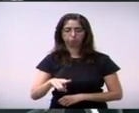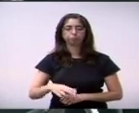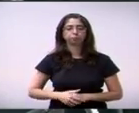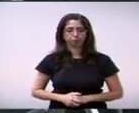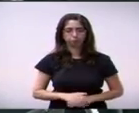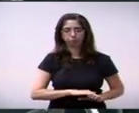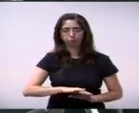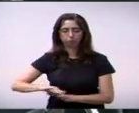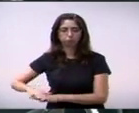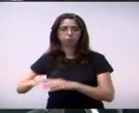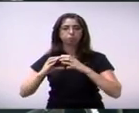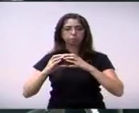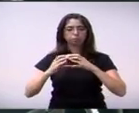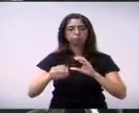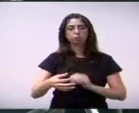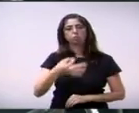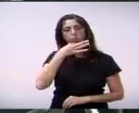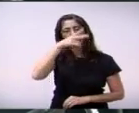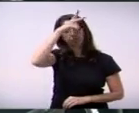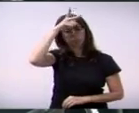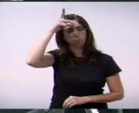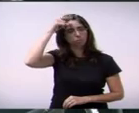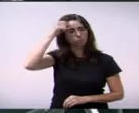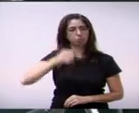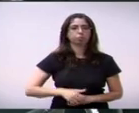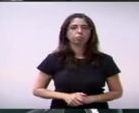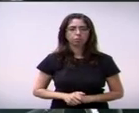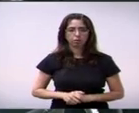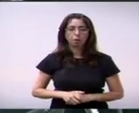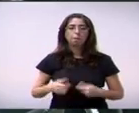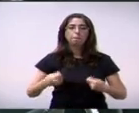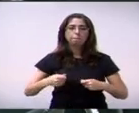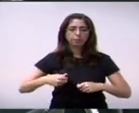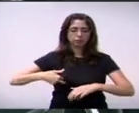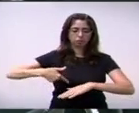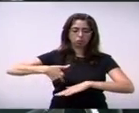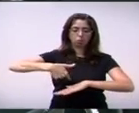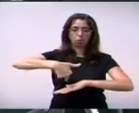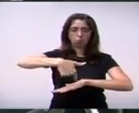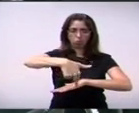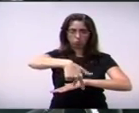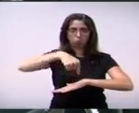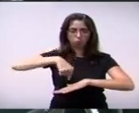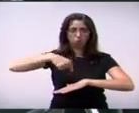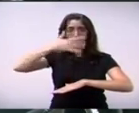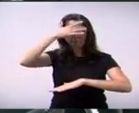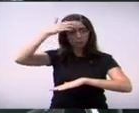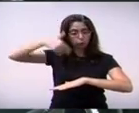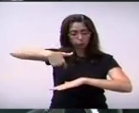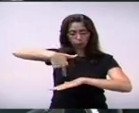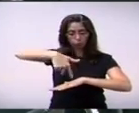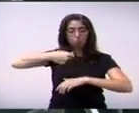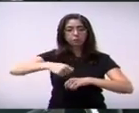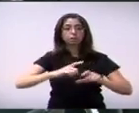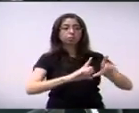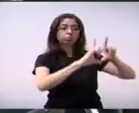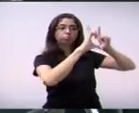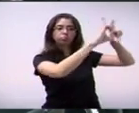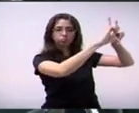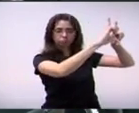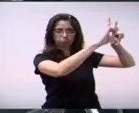propõe ao executivo a instalação de faixa de pedestre com a sinalização vertical na